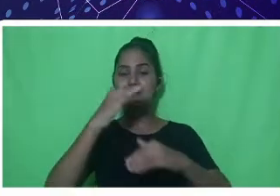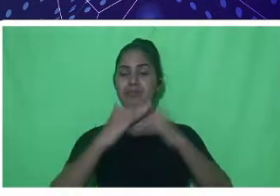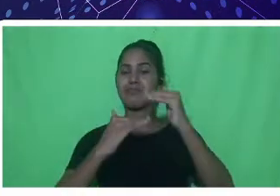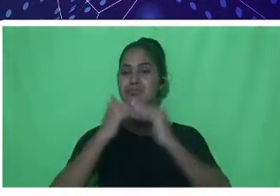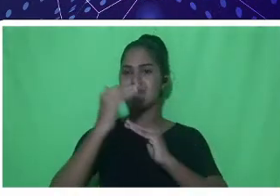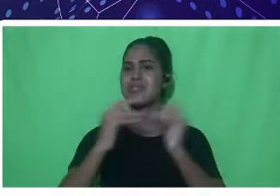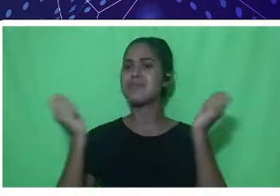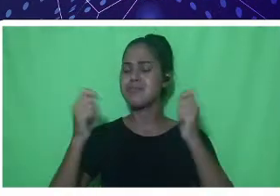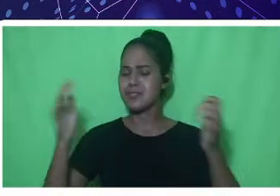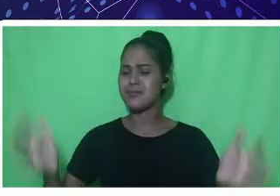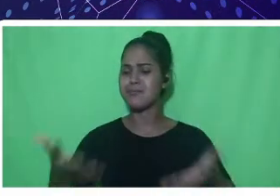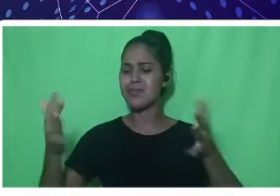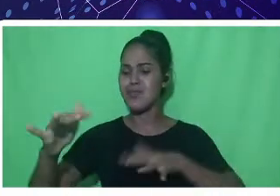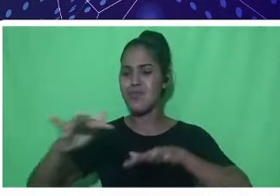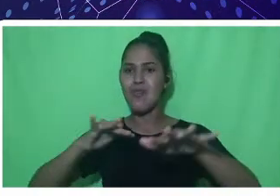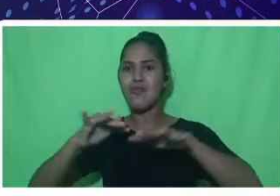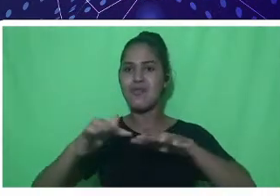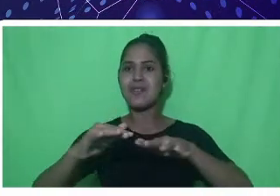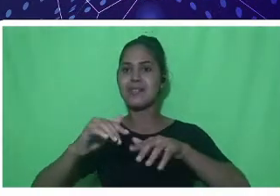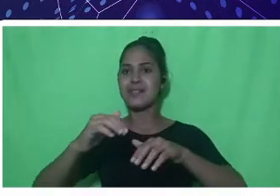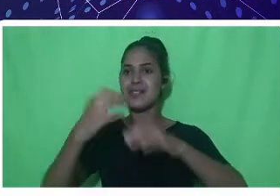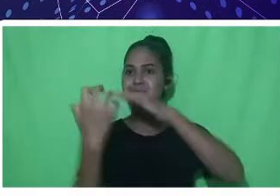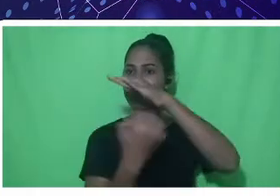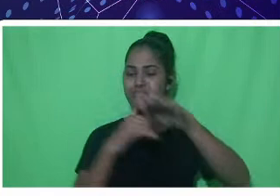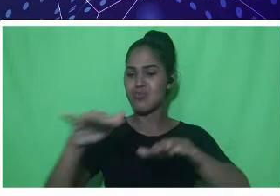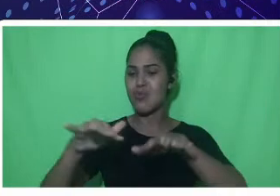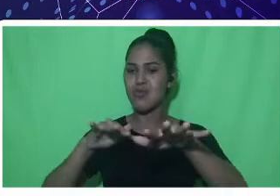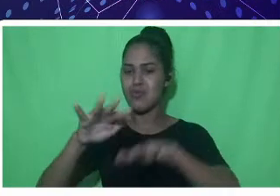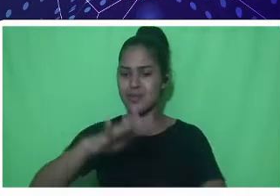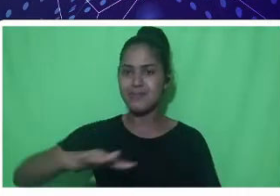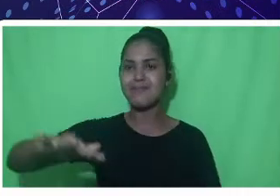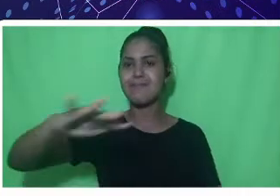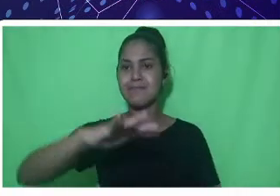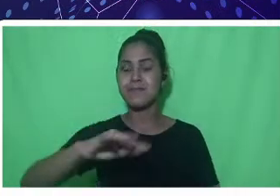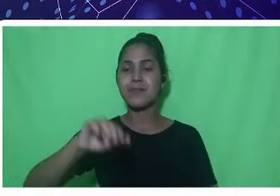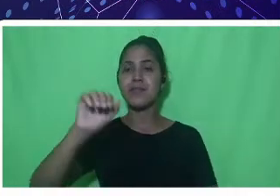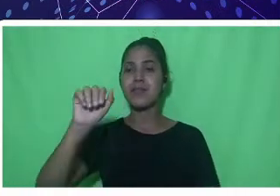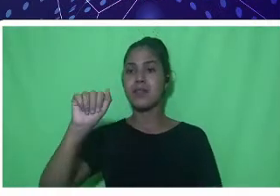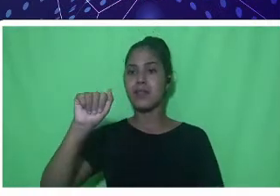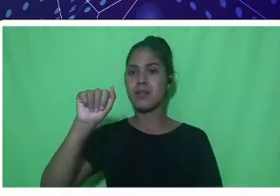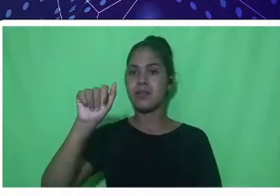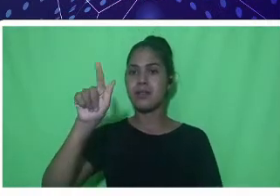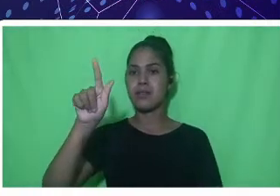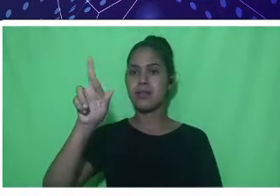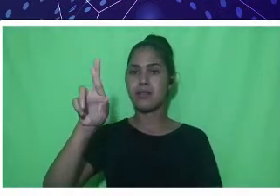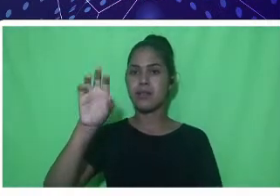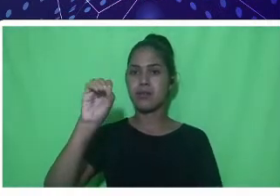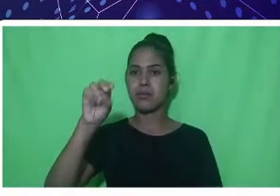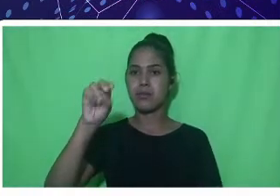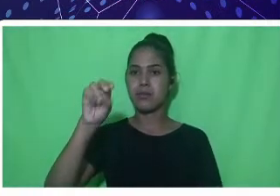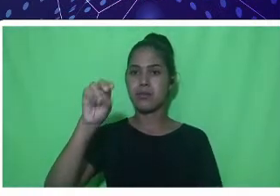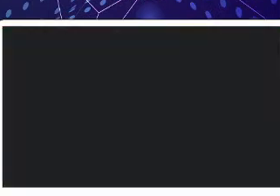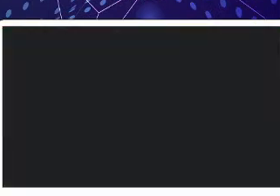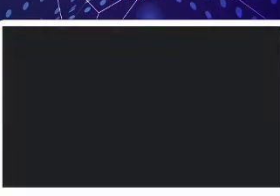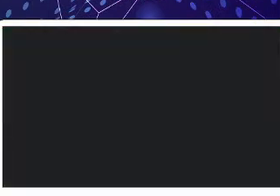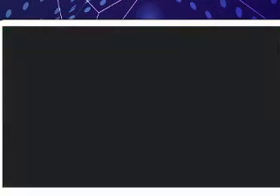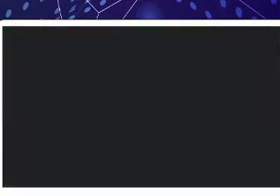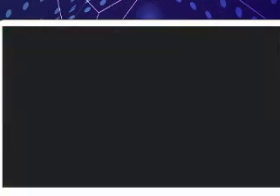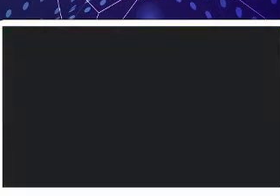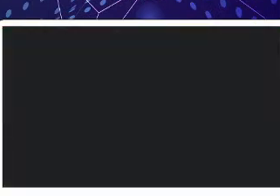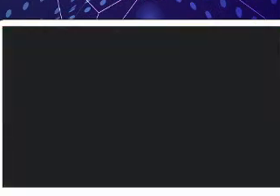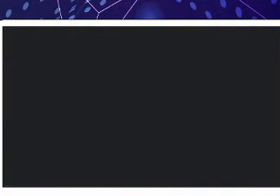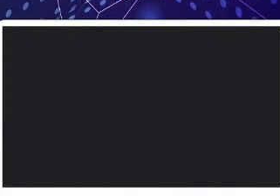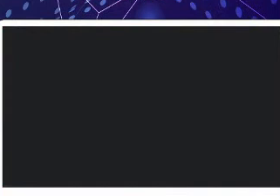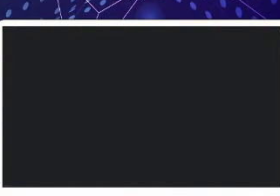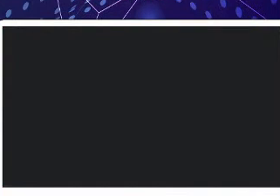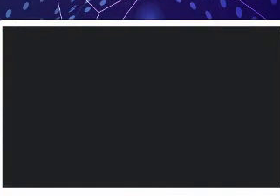vez mais, que é o agronegócio e principalmente a piscicultura aqui no estado de Rondônia. Eu vou passar a palavra agora para a